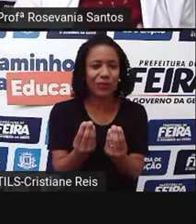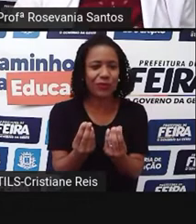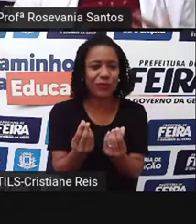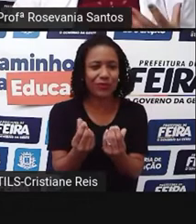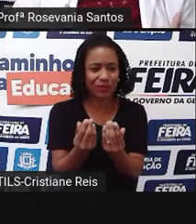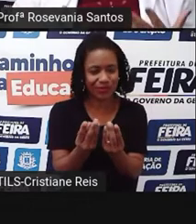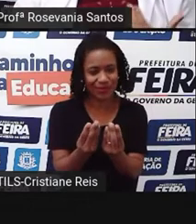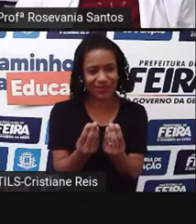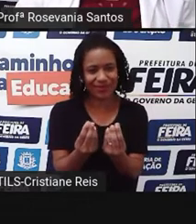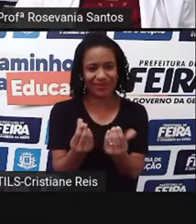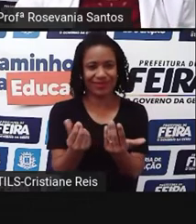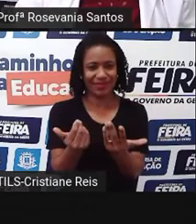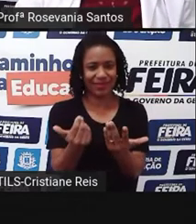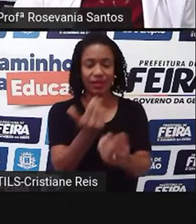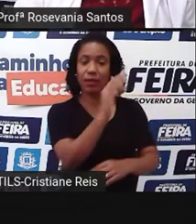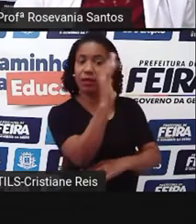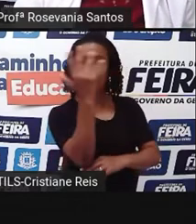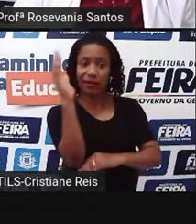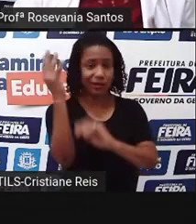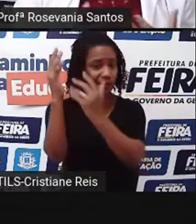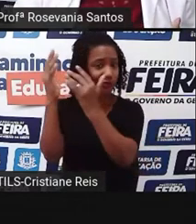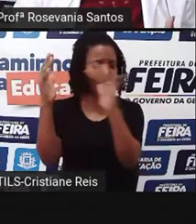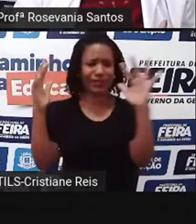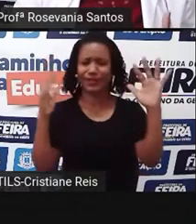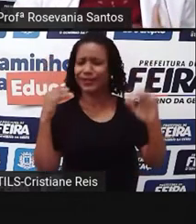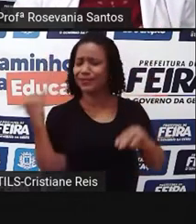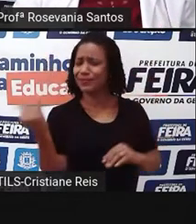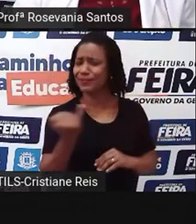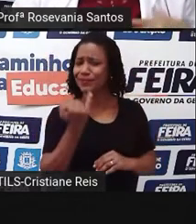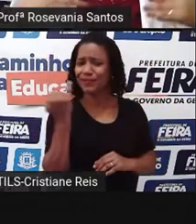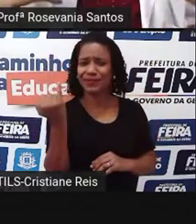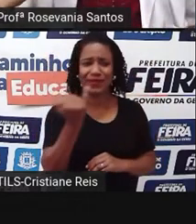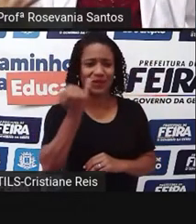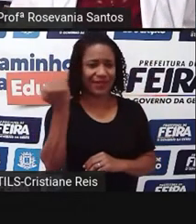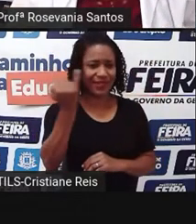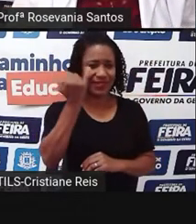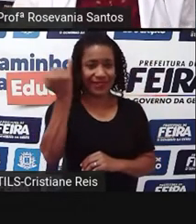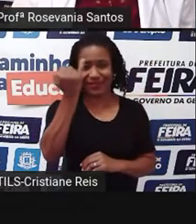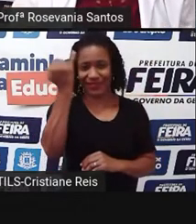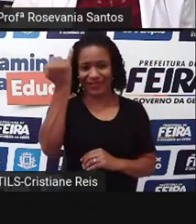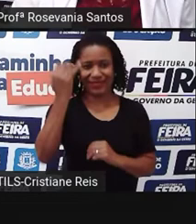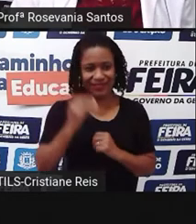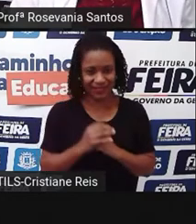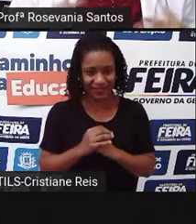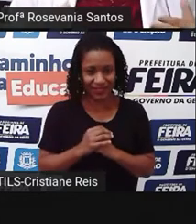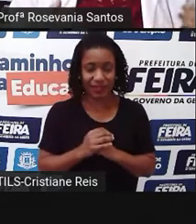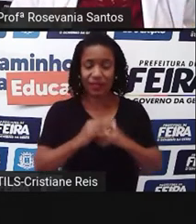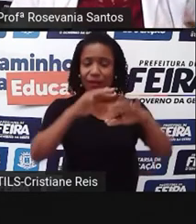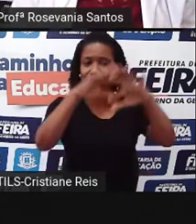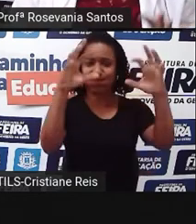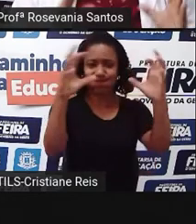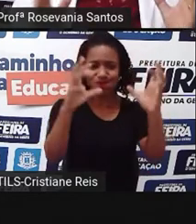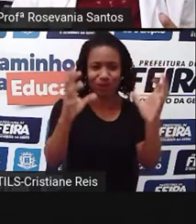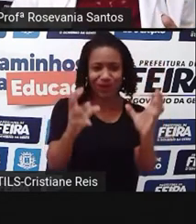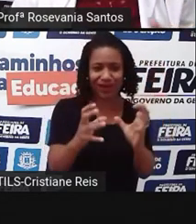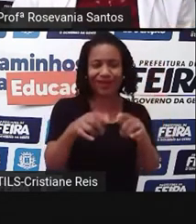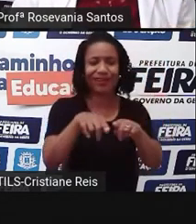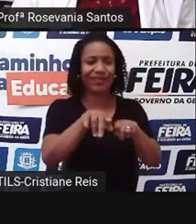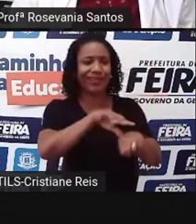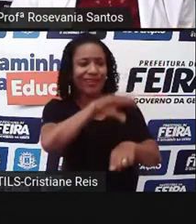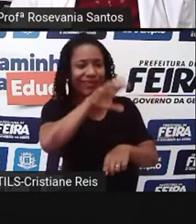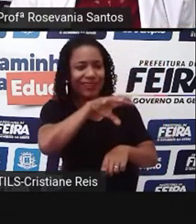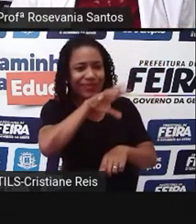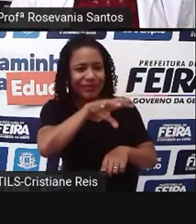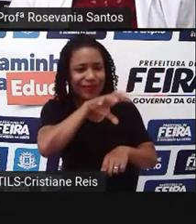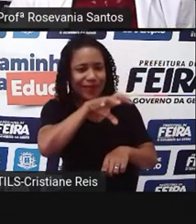floresta, ela é de suma importância, principalmente pelo fato de ter uma série de plantas, até animais também, mas a gente está falando,